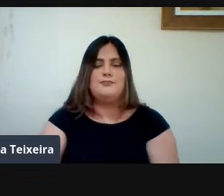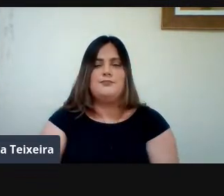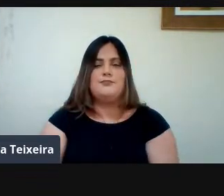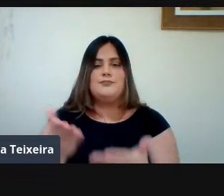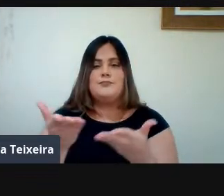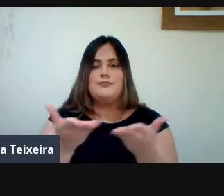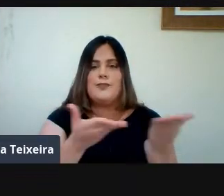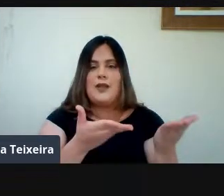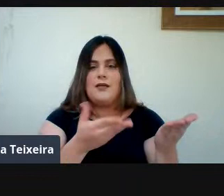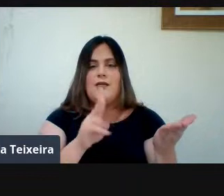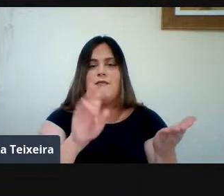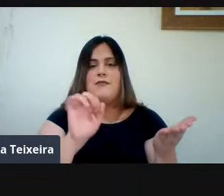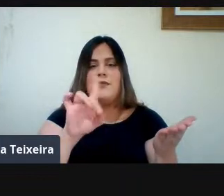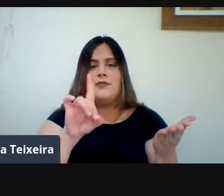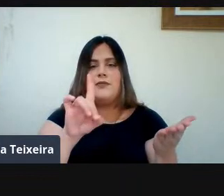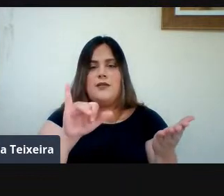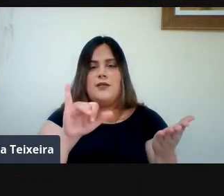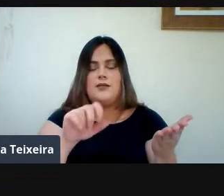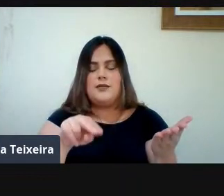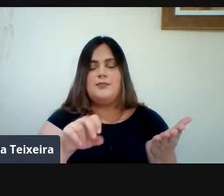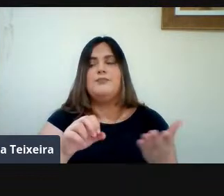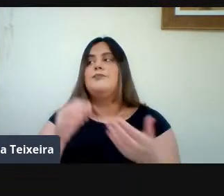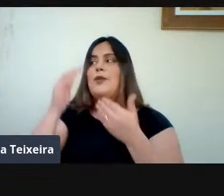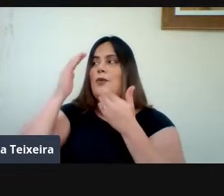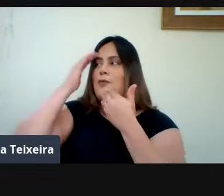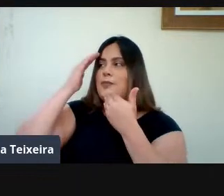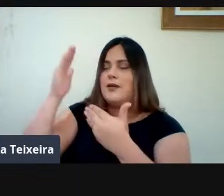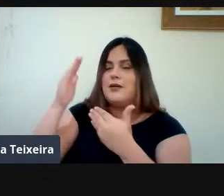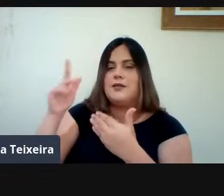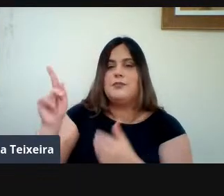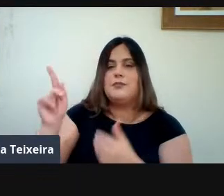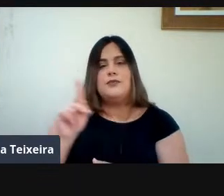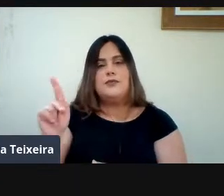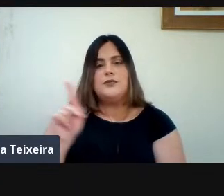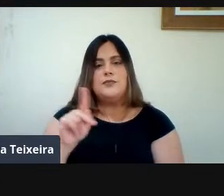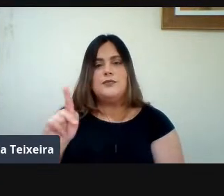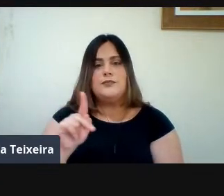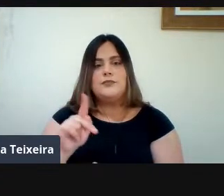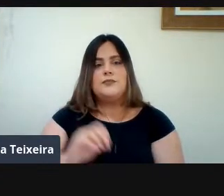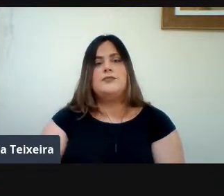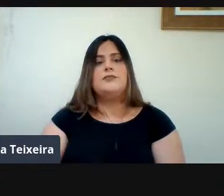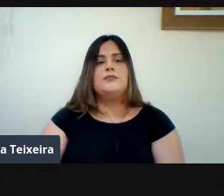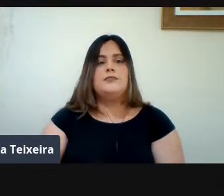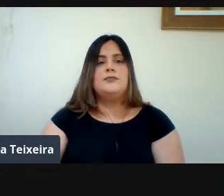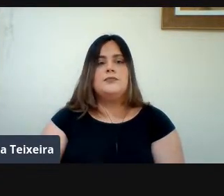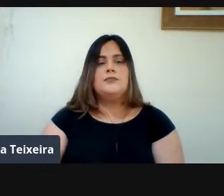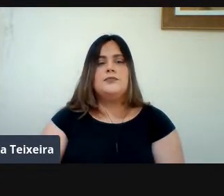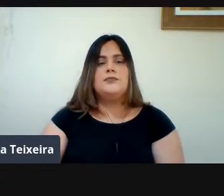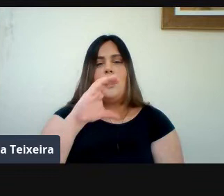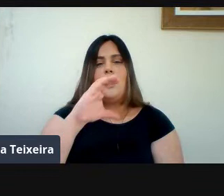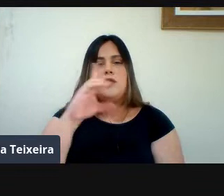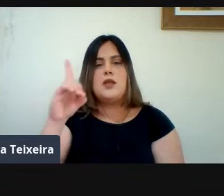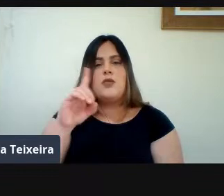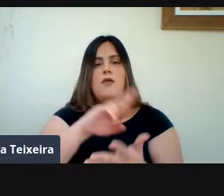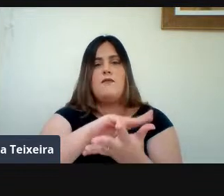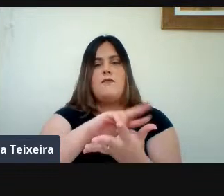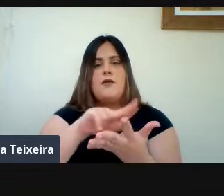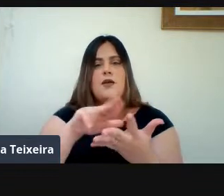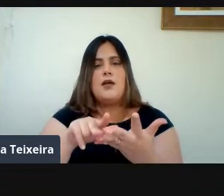Obrigada Professor Gostaria De Registrar Também Aqui No Nosso Chat Temos Vários Coordenadores E Coordenadoras De